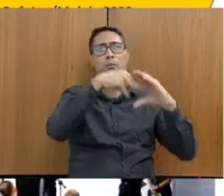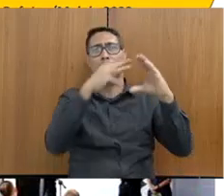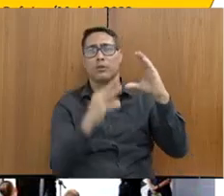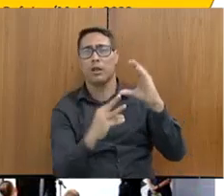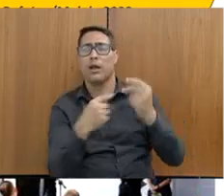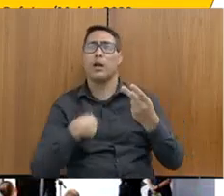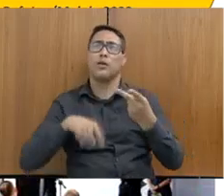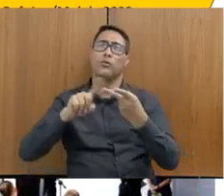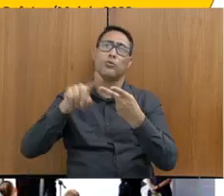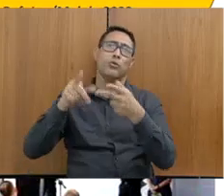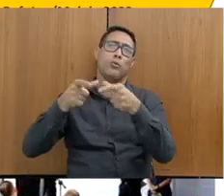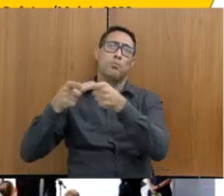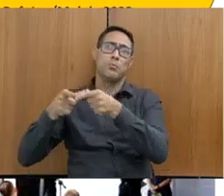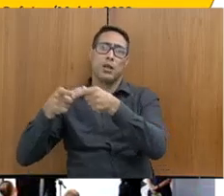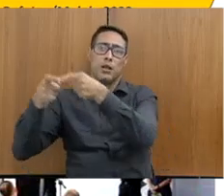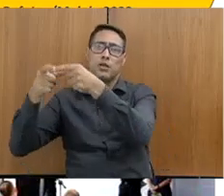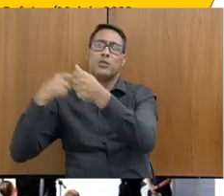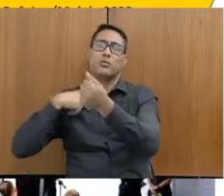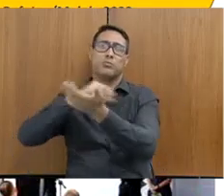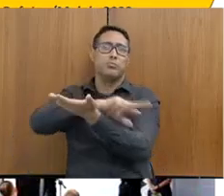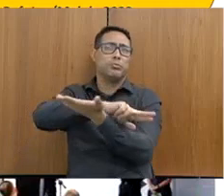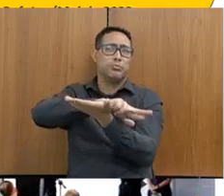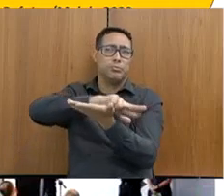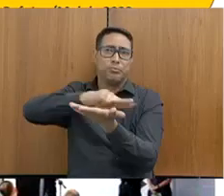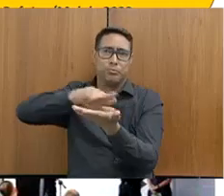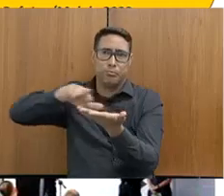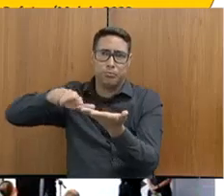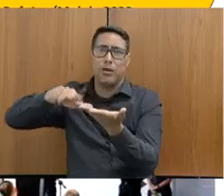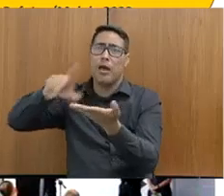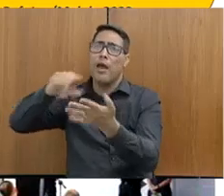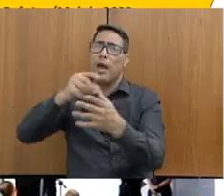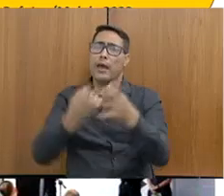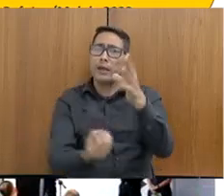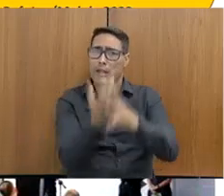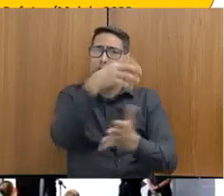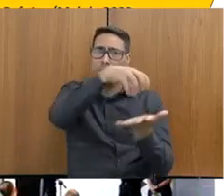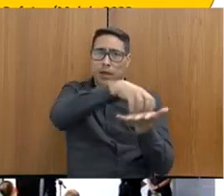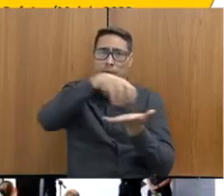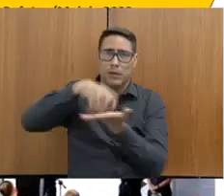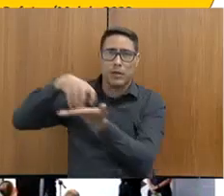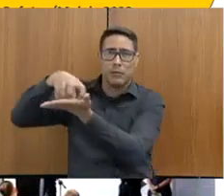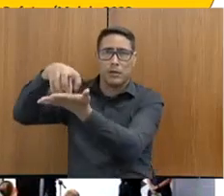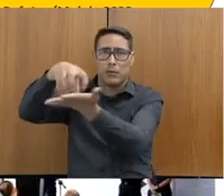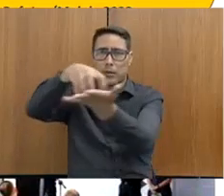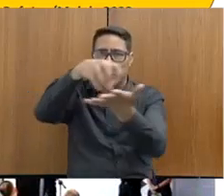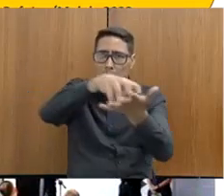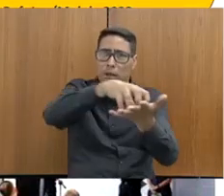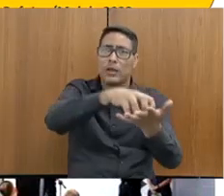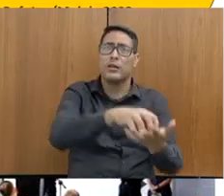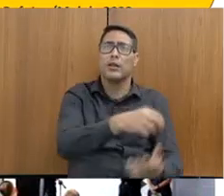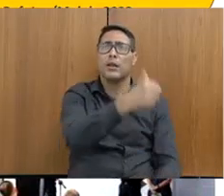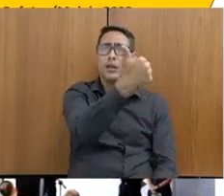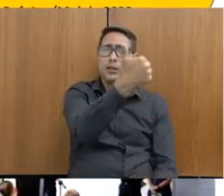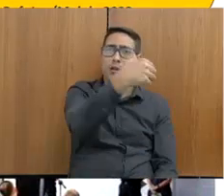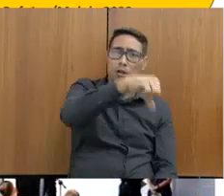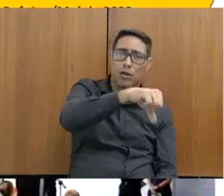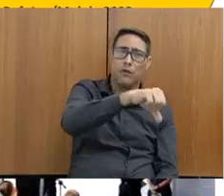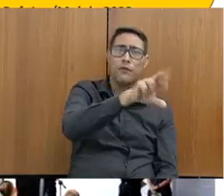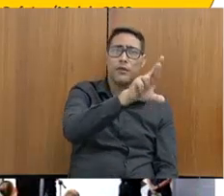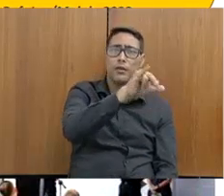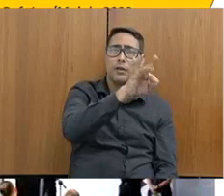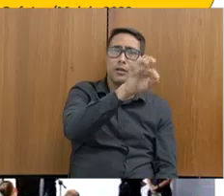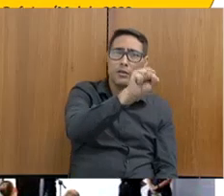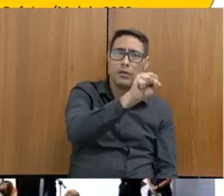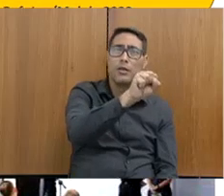E a intenção da secretaria é criar essas centrais de atendimento, pelo menos nas 19 RISPs. Então, já tem